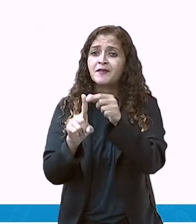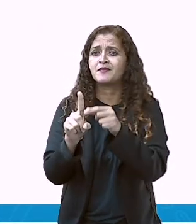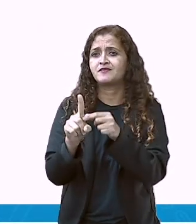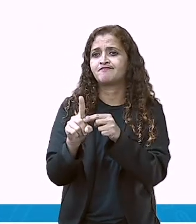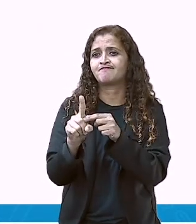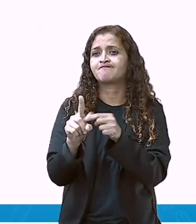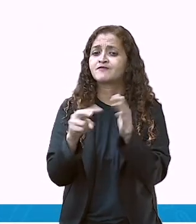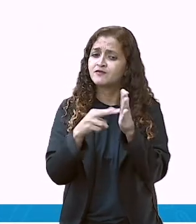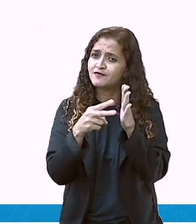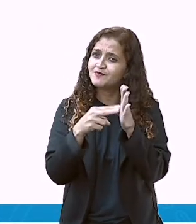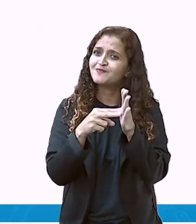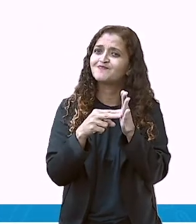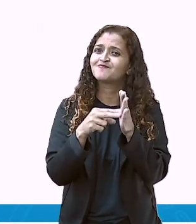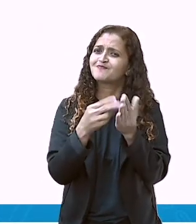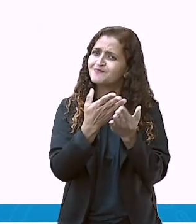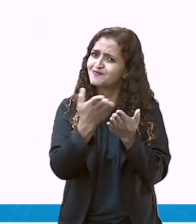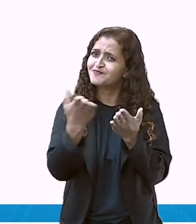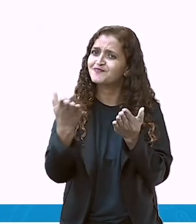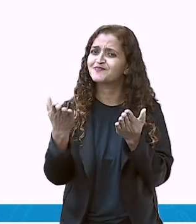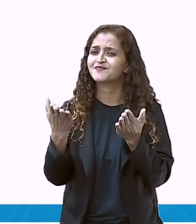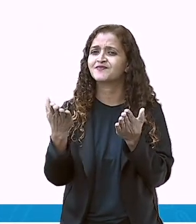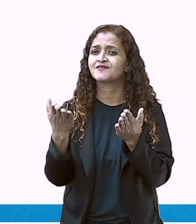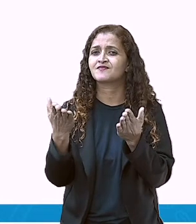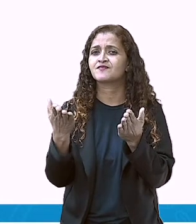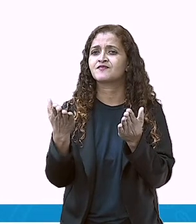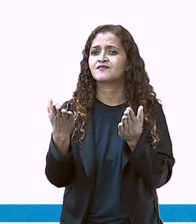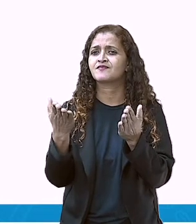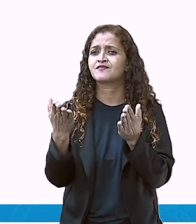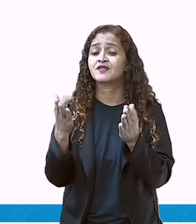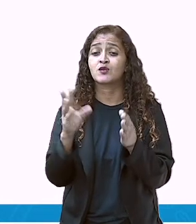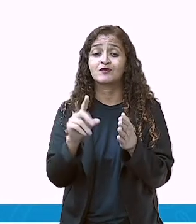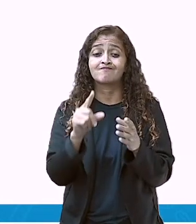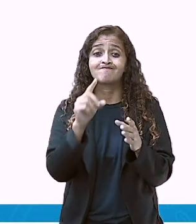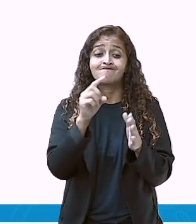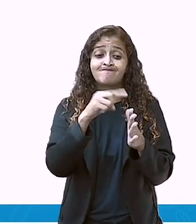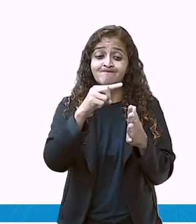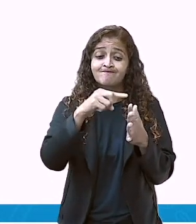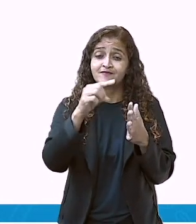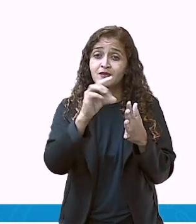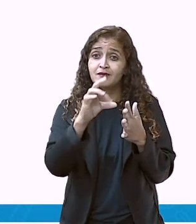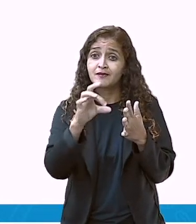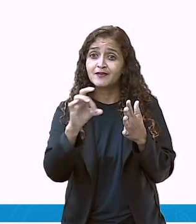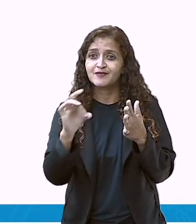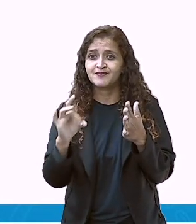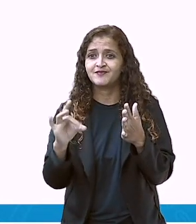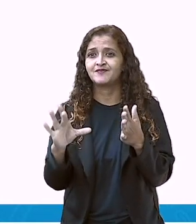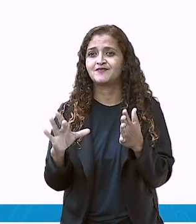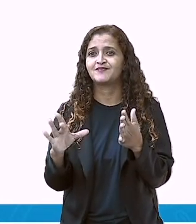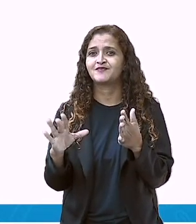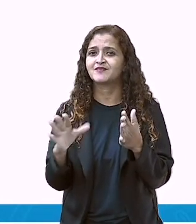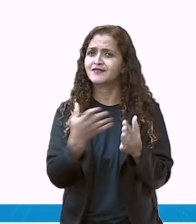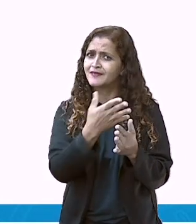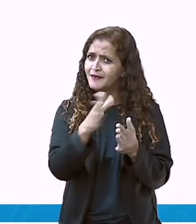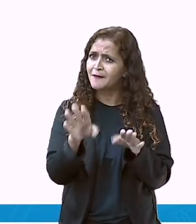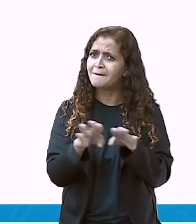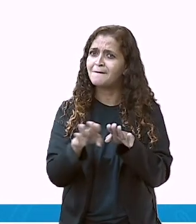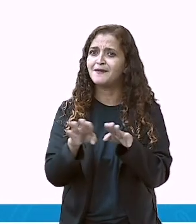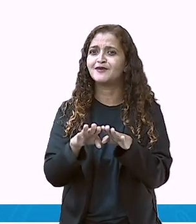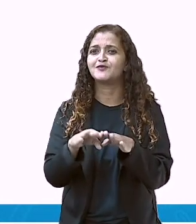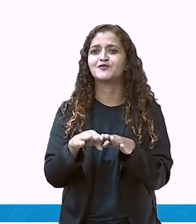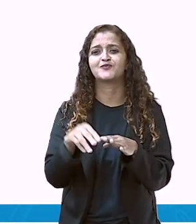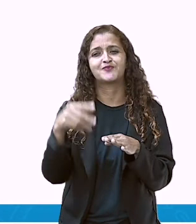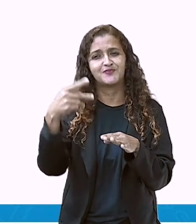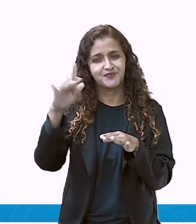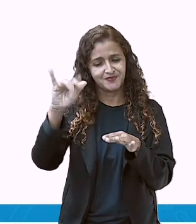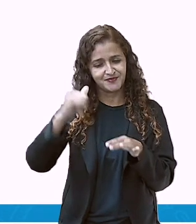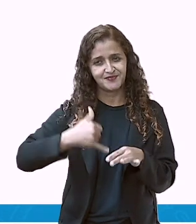ano? Vocês sabem o que que acontece em cada mês? Acontece também o aniversário de vocês. Não